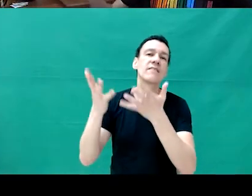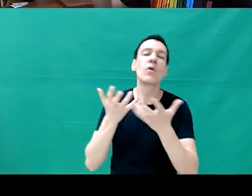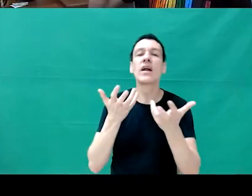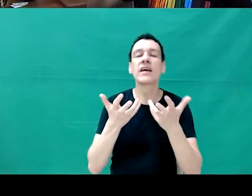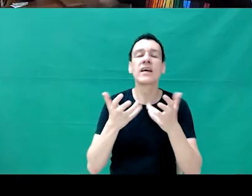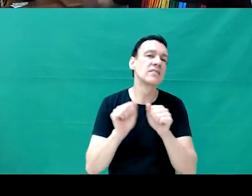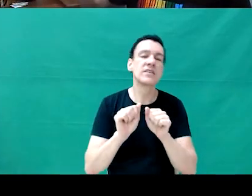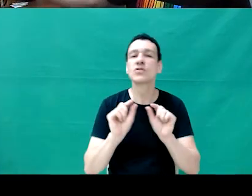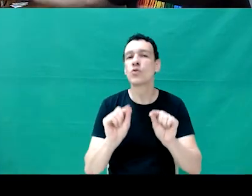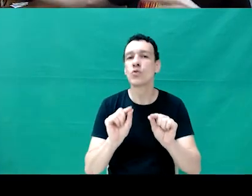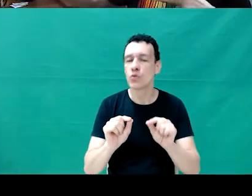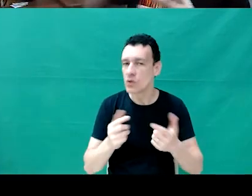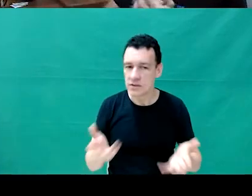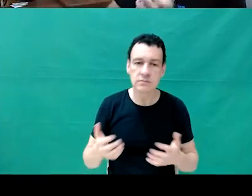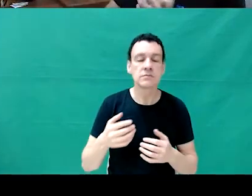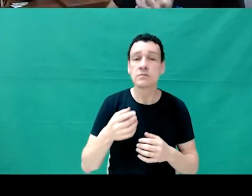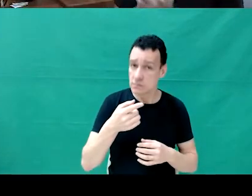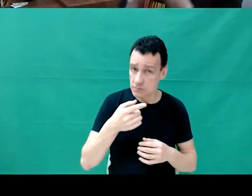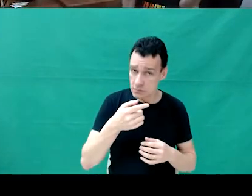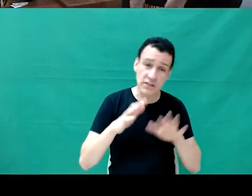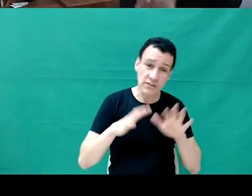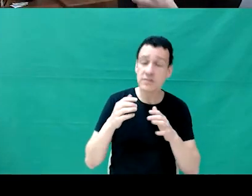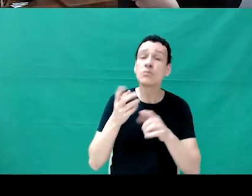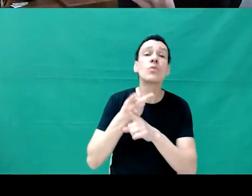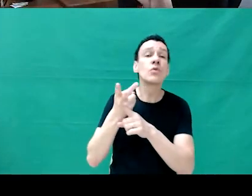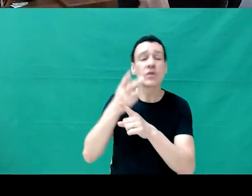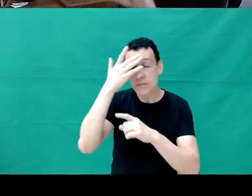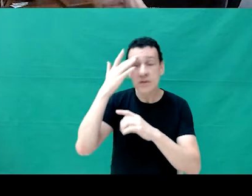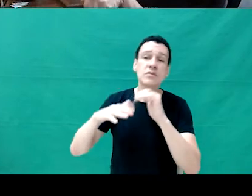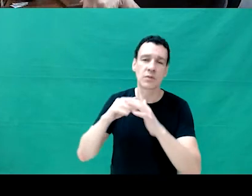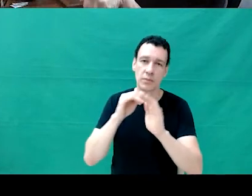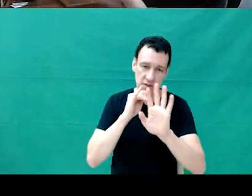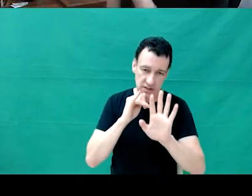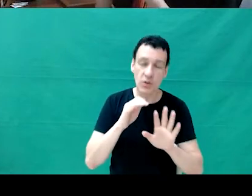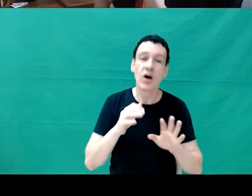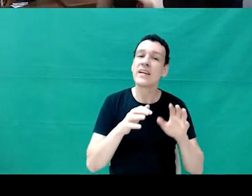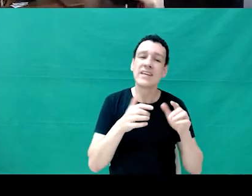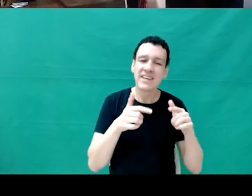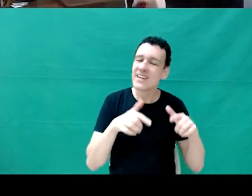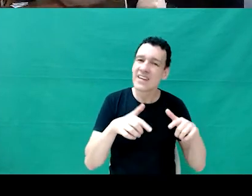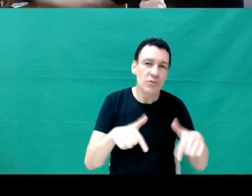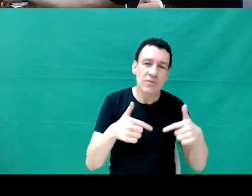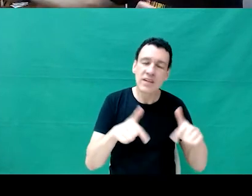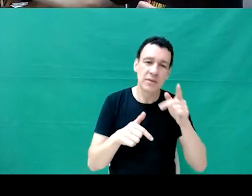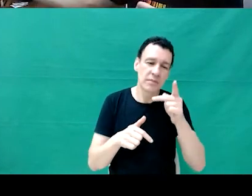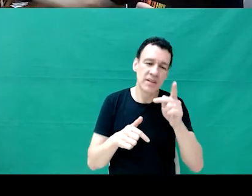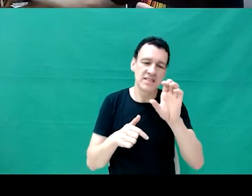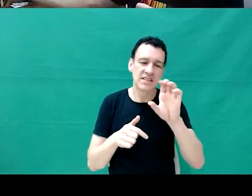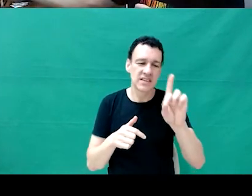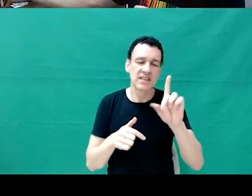com especialistas, pessoas que possam trazer uma vivência que a gente não tem, por exemplo, na Agus, mas a gente não tem ninguém com PCD. Aí a gente buscou uma